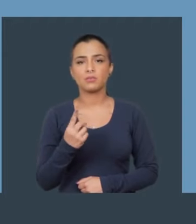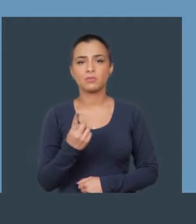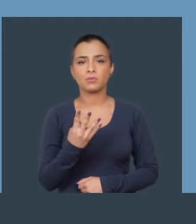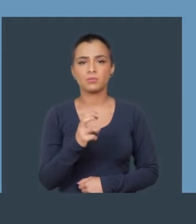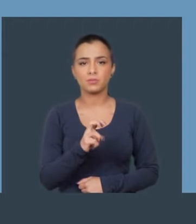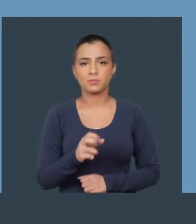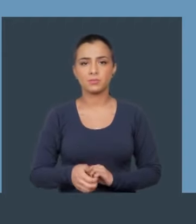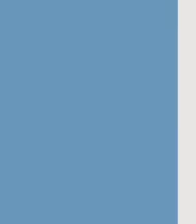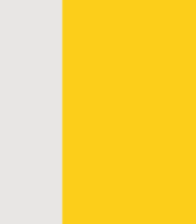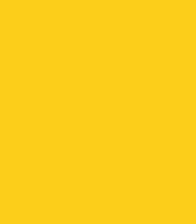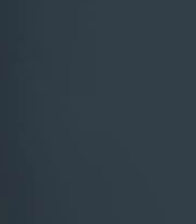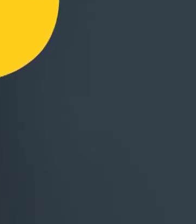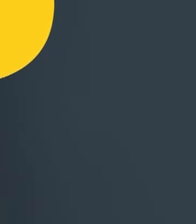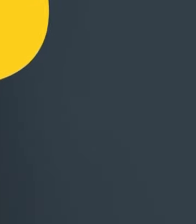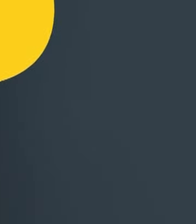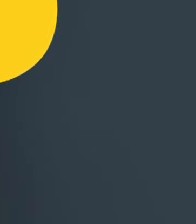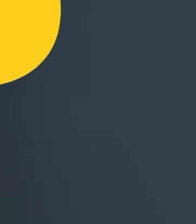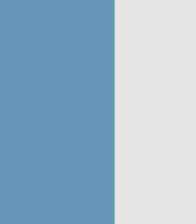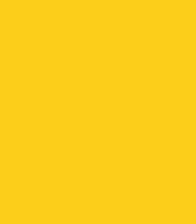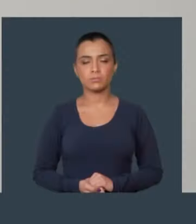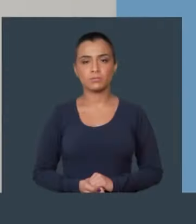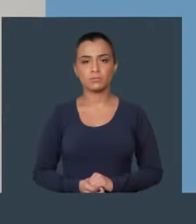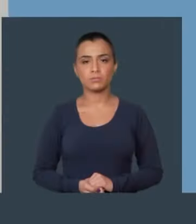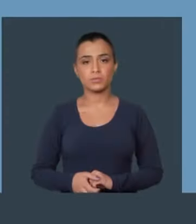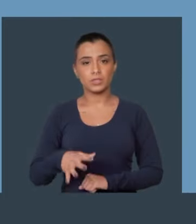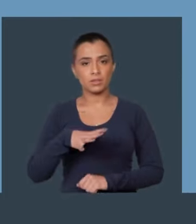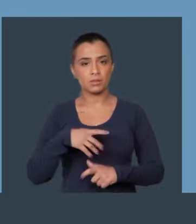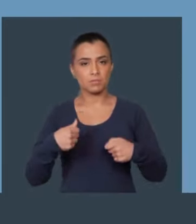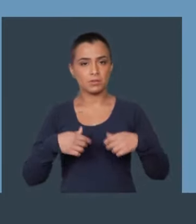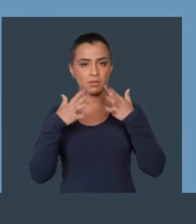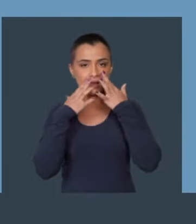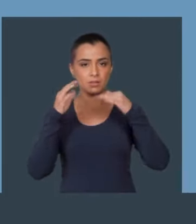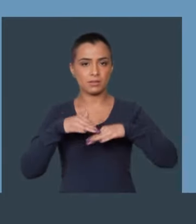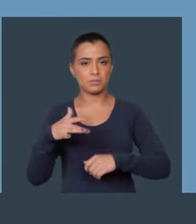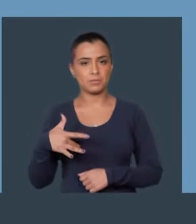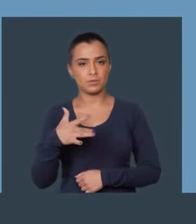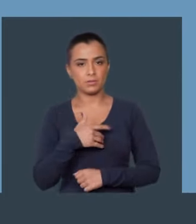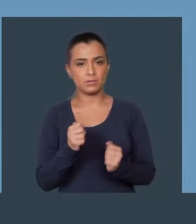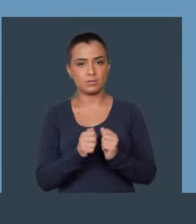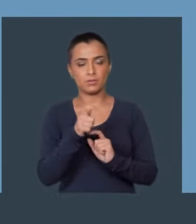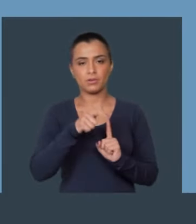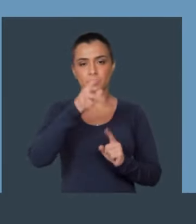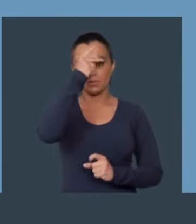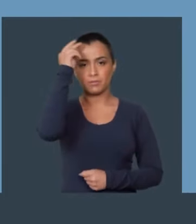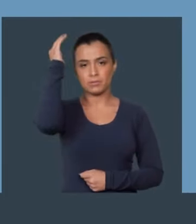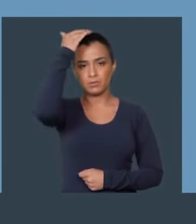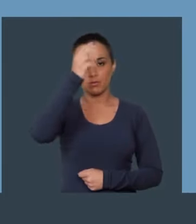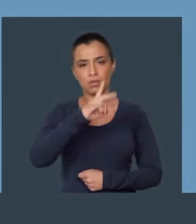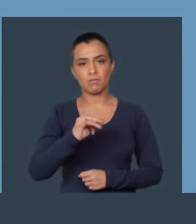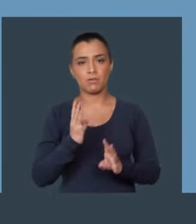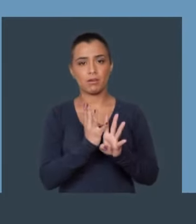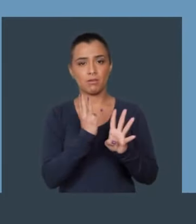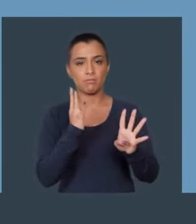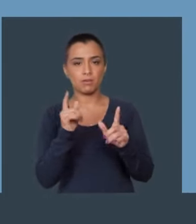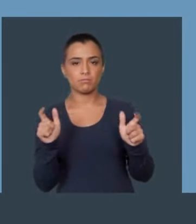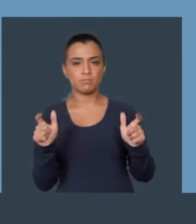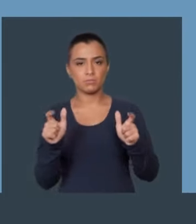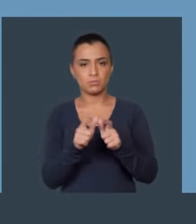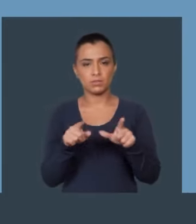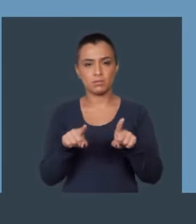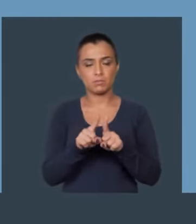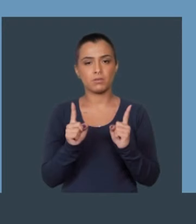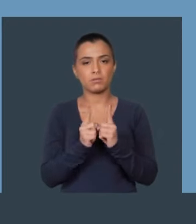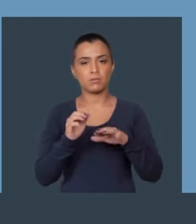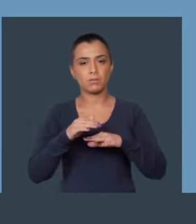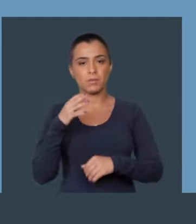45, 145. Saúde da nossa cidade precisa de mais atenção. Junto com o prefeito da Atena, vamos trabalhar para reduzir as